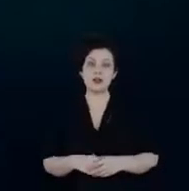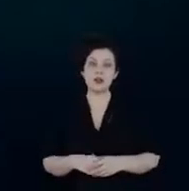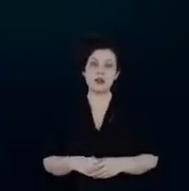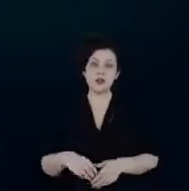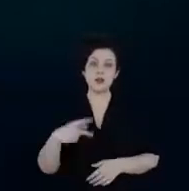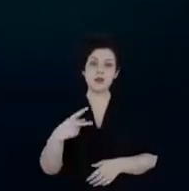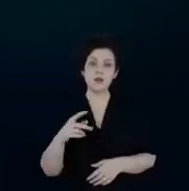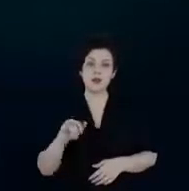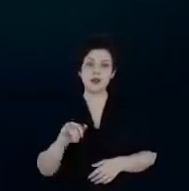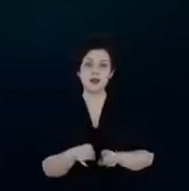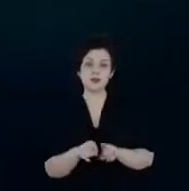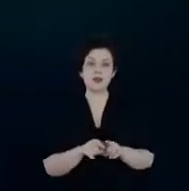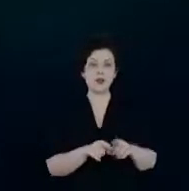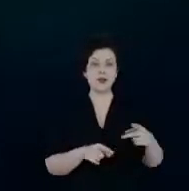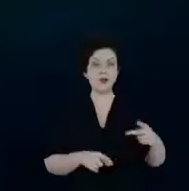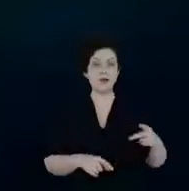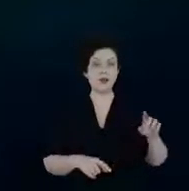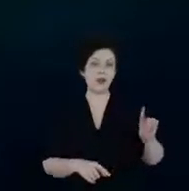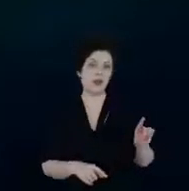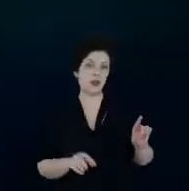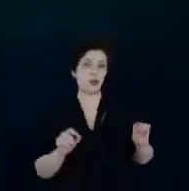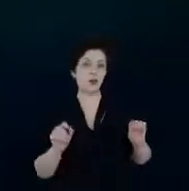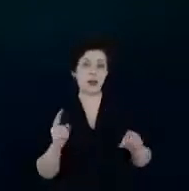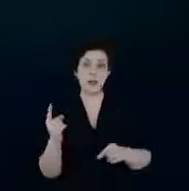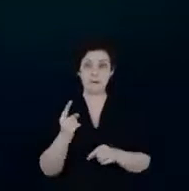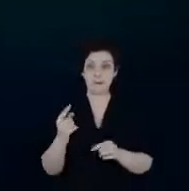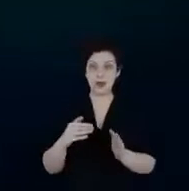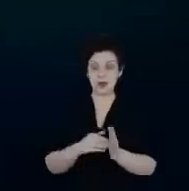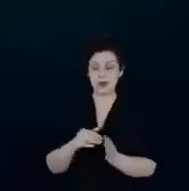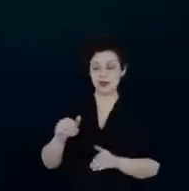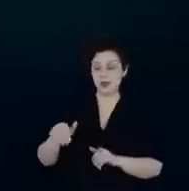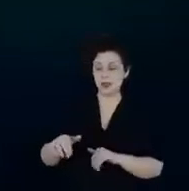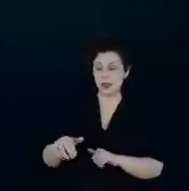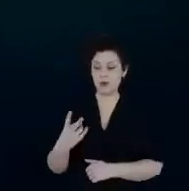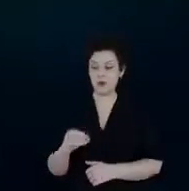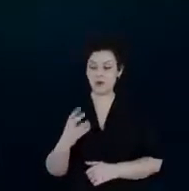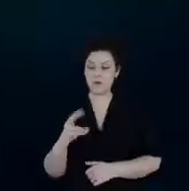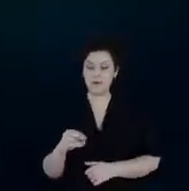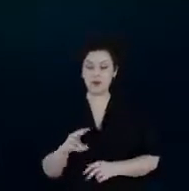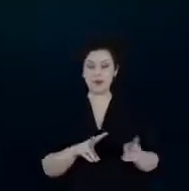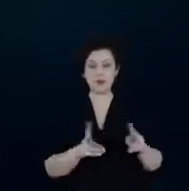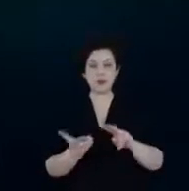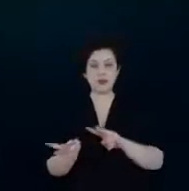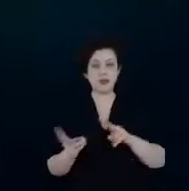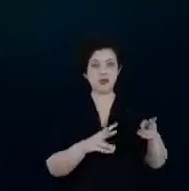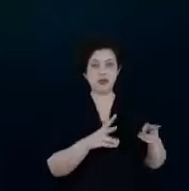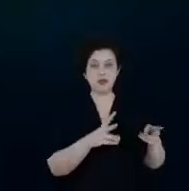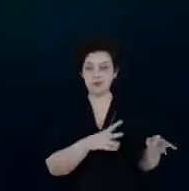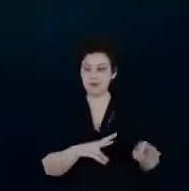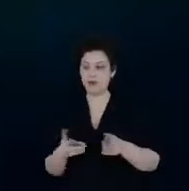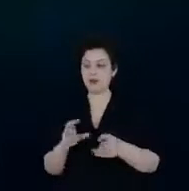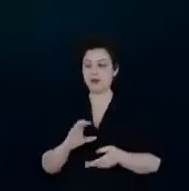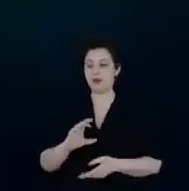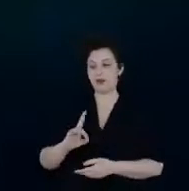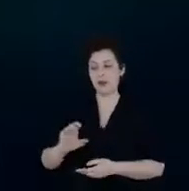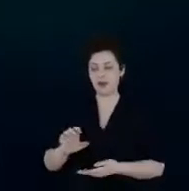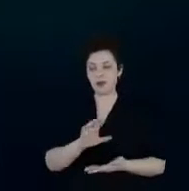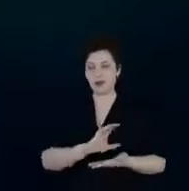e no PID até 1º de setembro de 2020 ele foi transferido para a CDR para a questão da